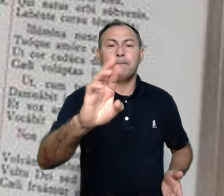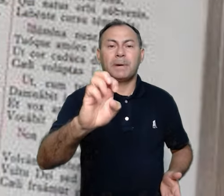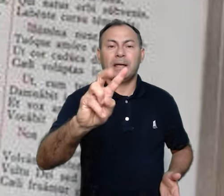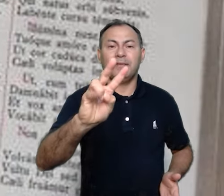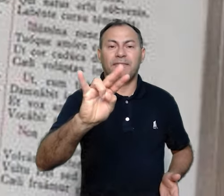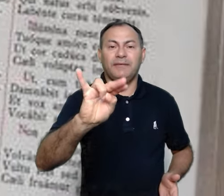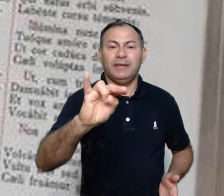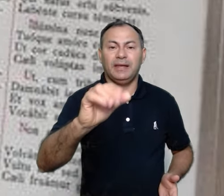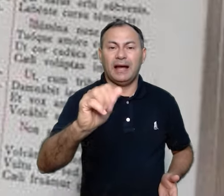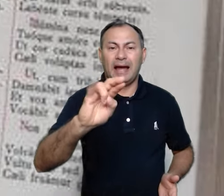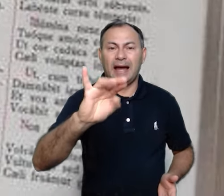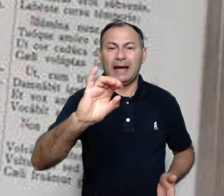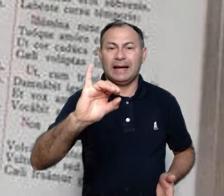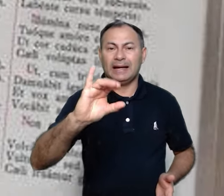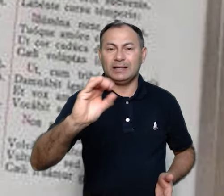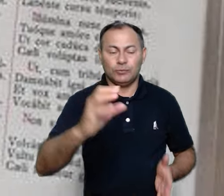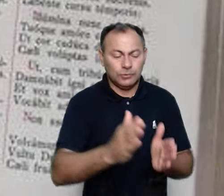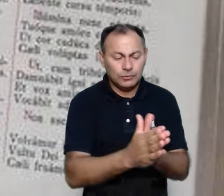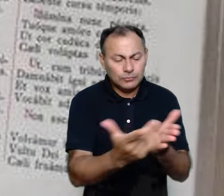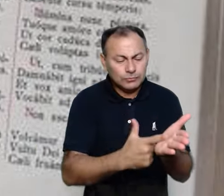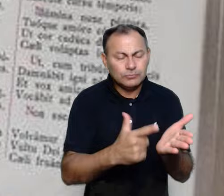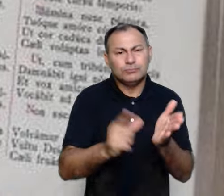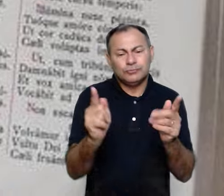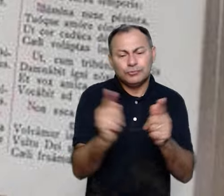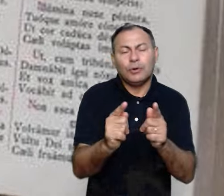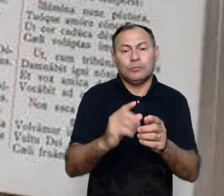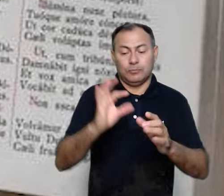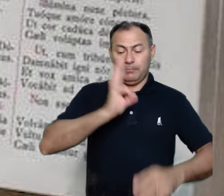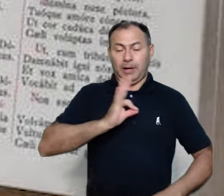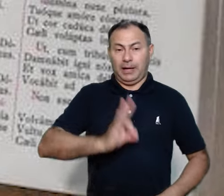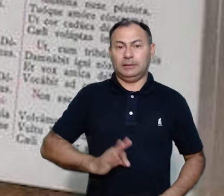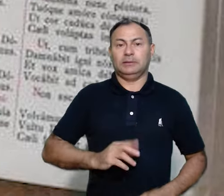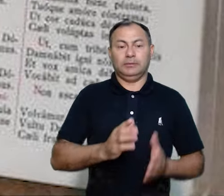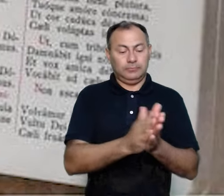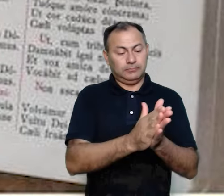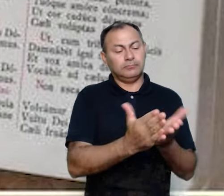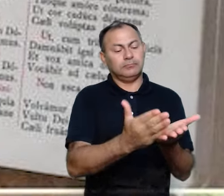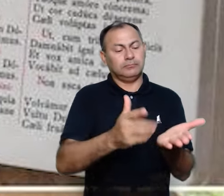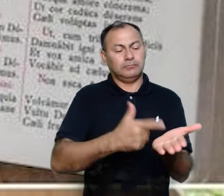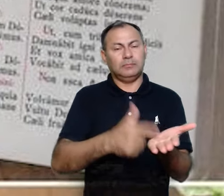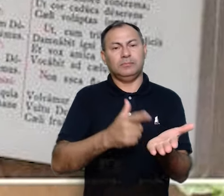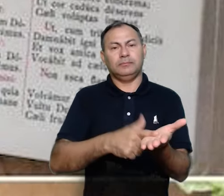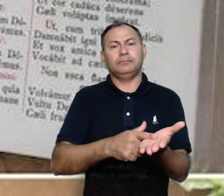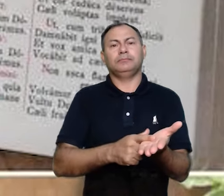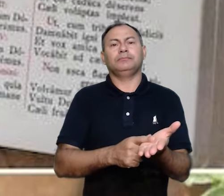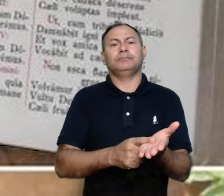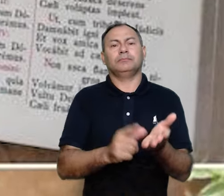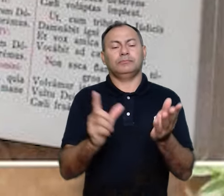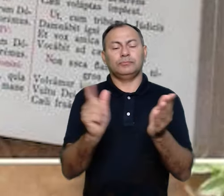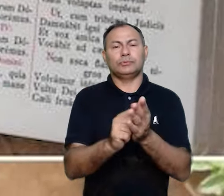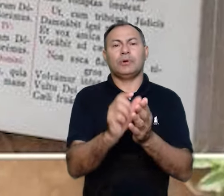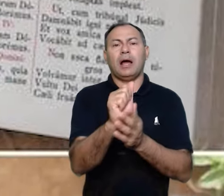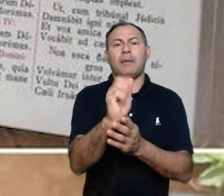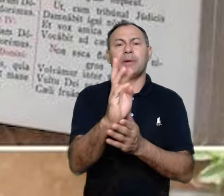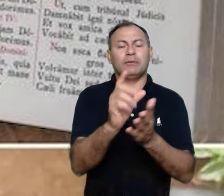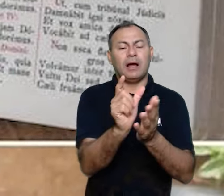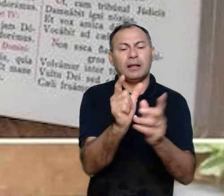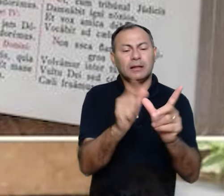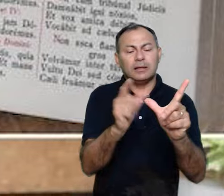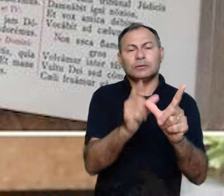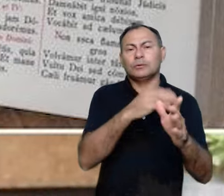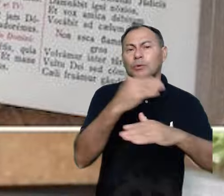objetivo era que o sacerdote tivesse à sua mão, de forma abreviada,